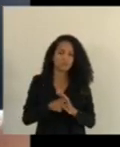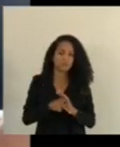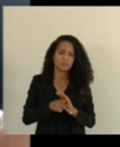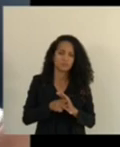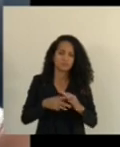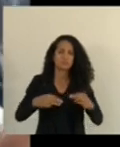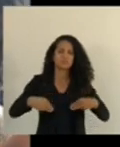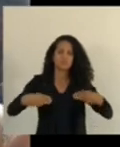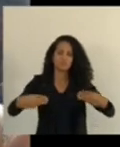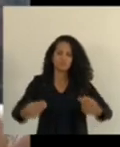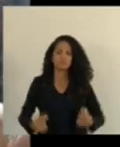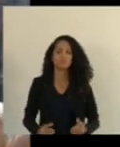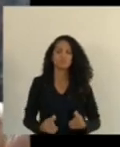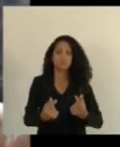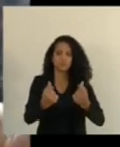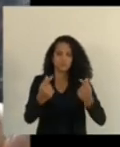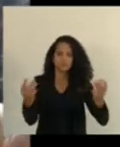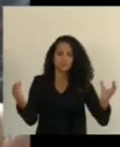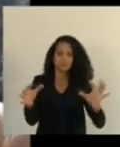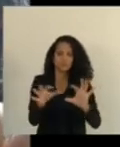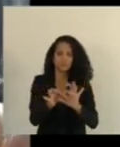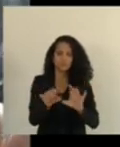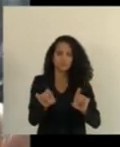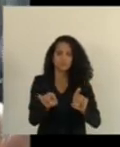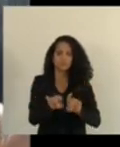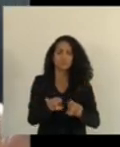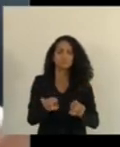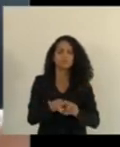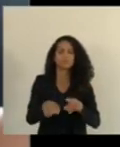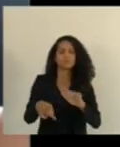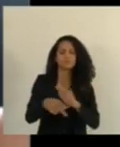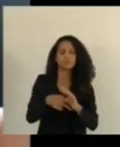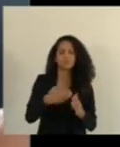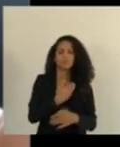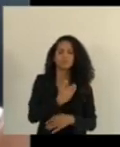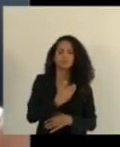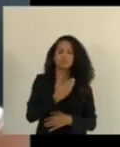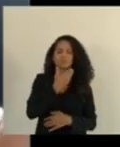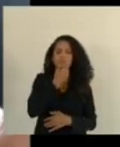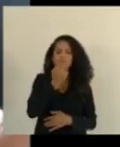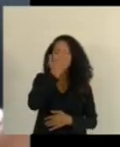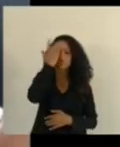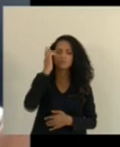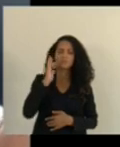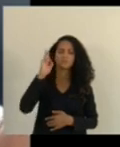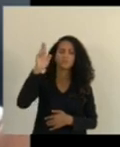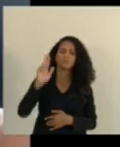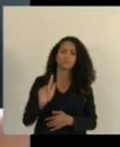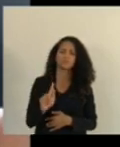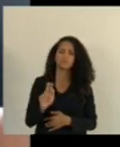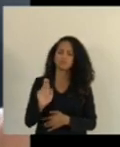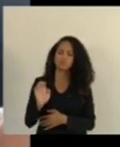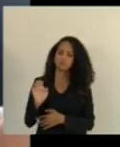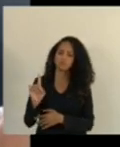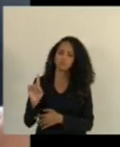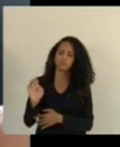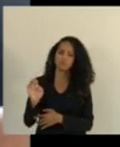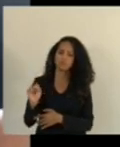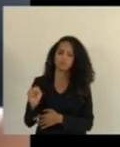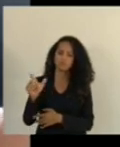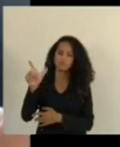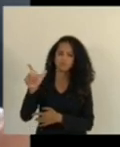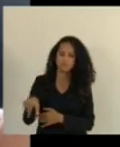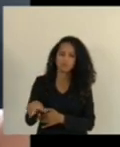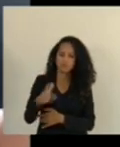da Economia dirigida pelo senhor Guedes que tem sido uma